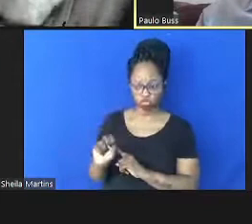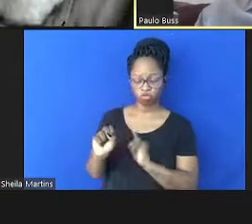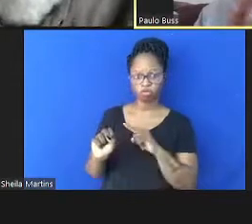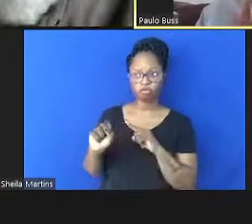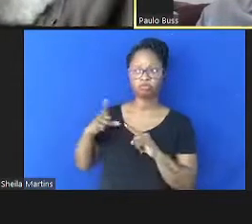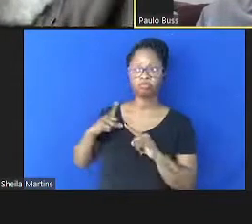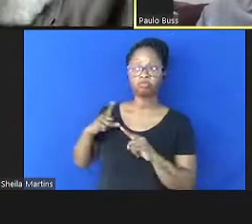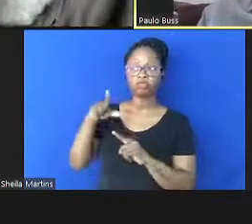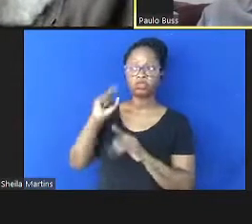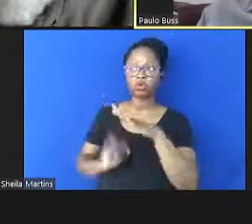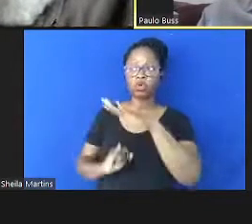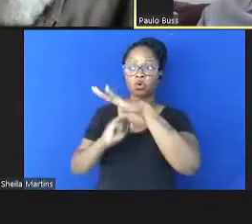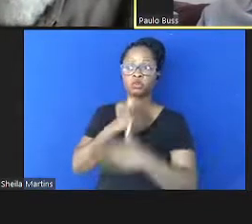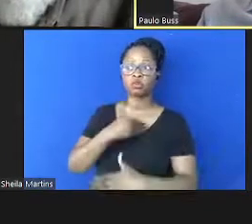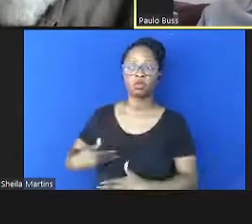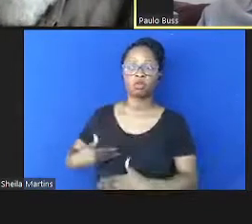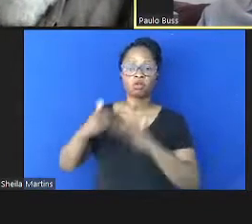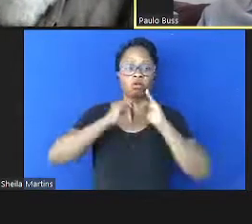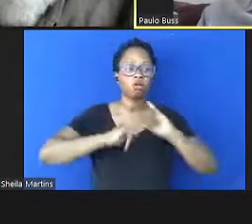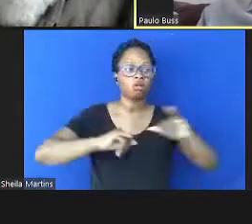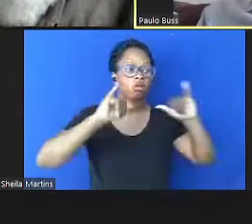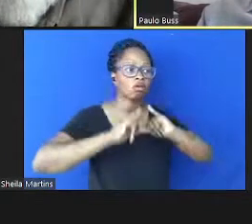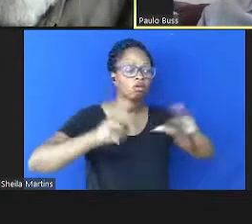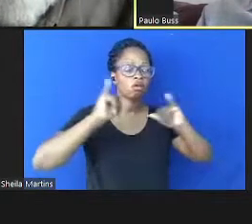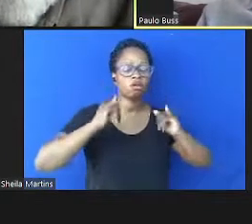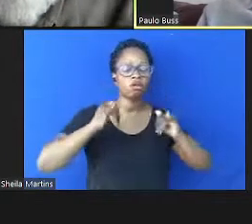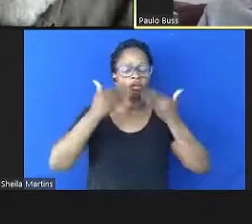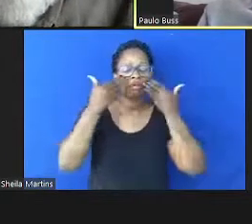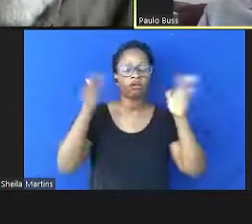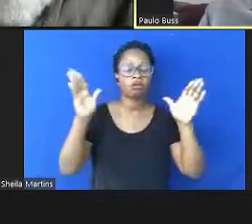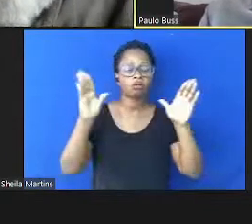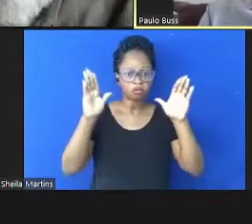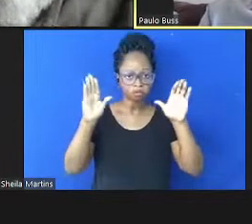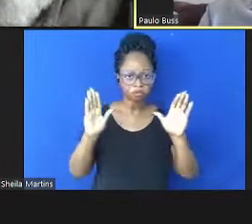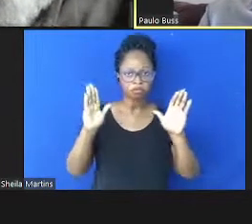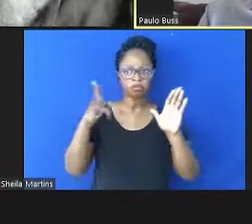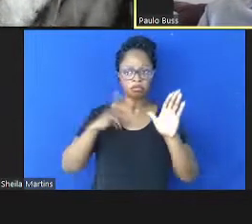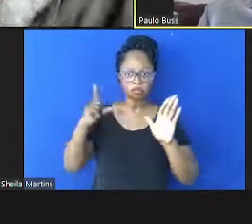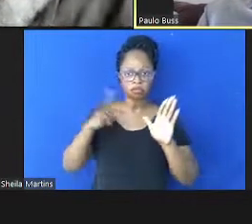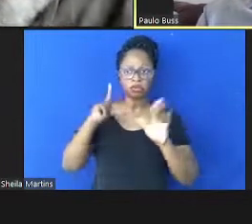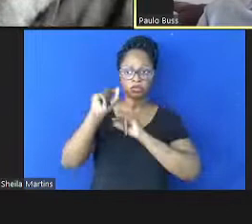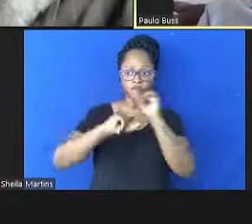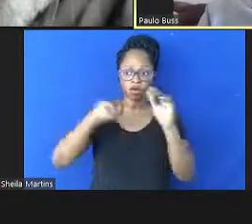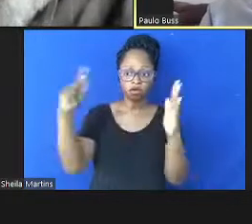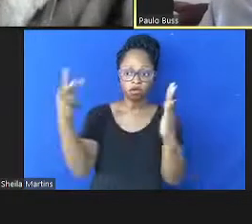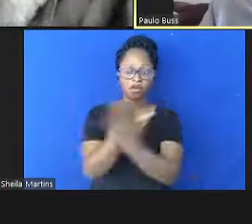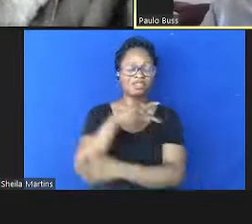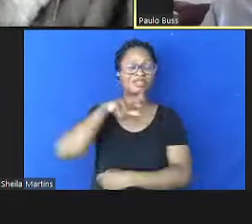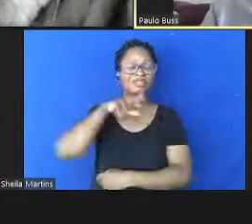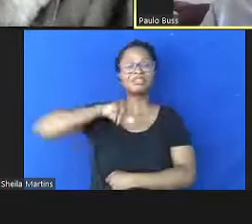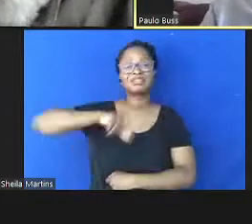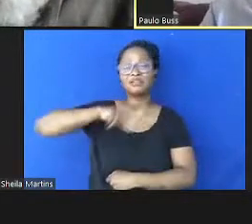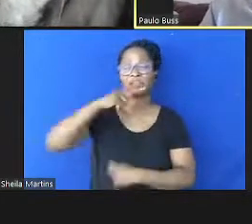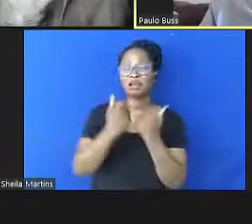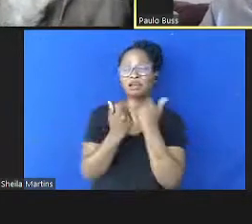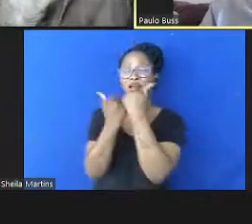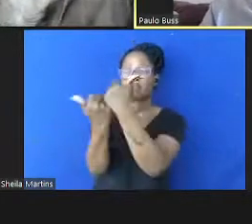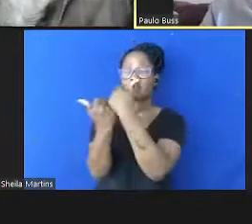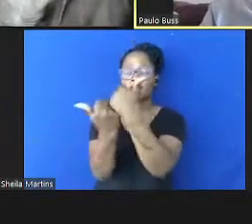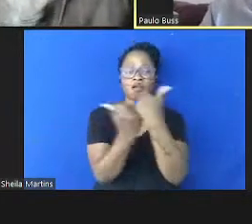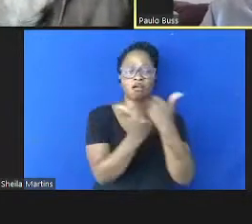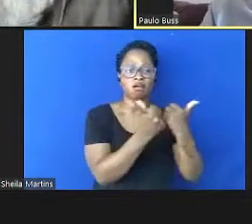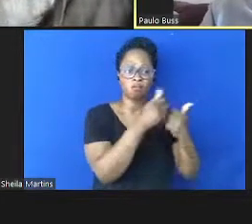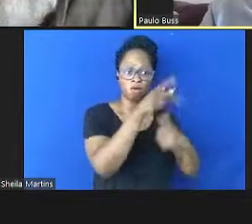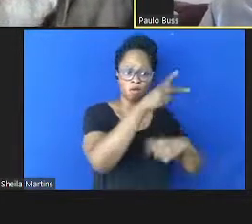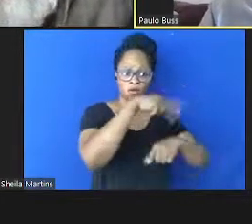e informada ao mundo, com muita generosidade, trazendo consequências não de apoio dos países desenvolvidos